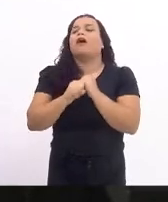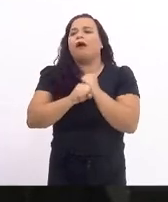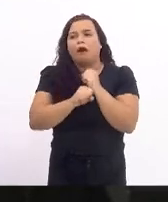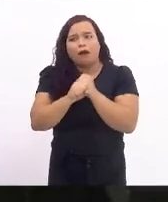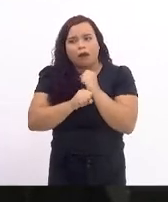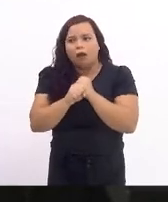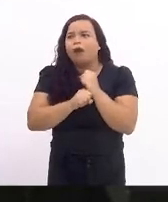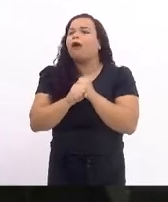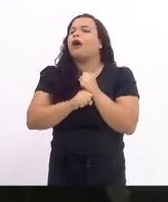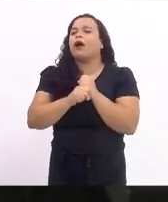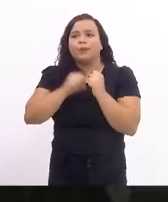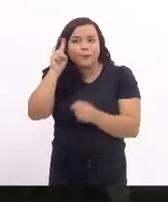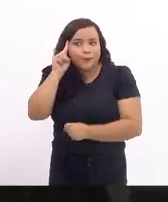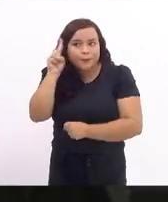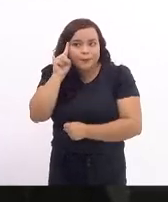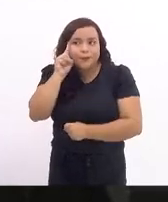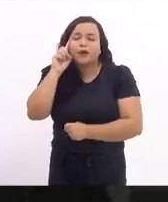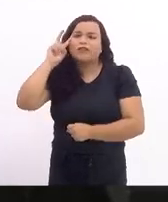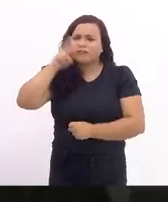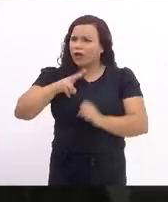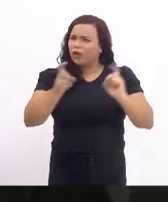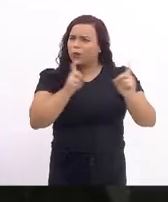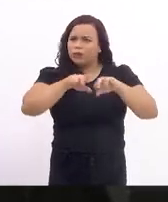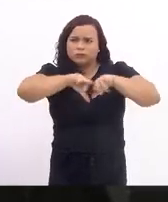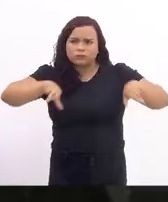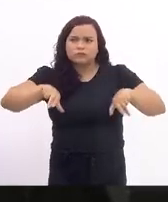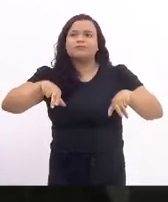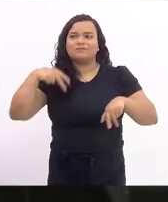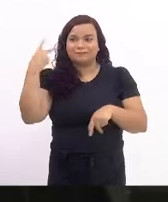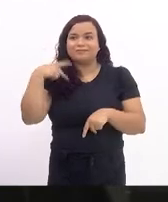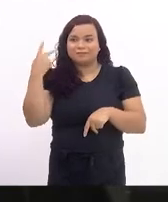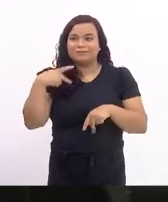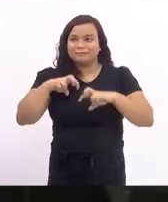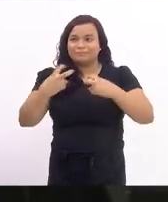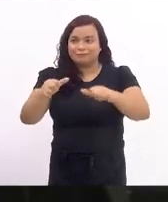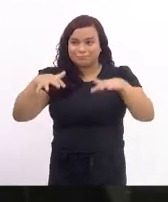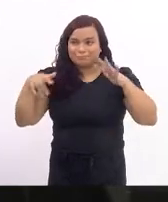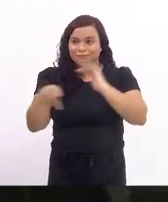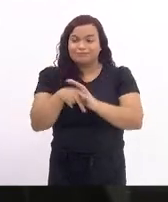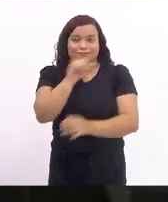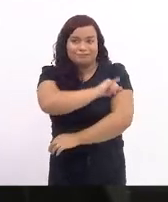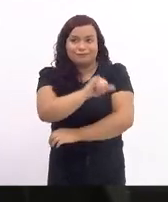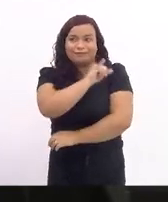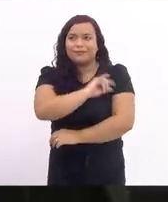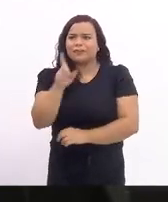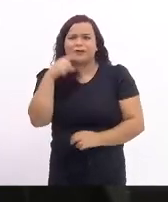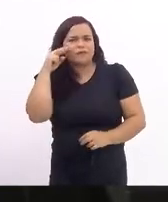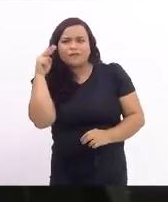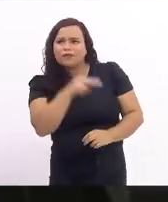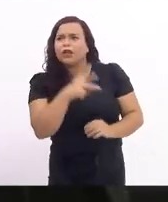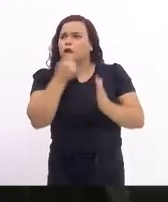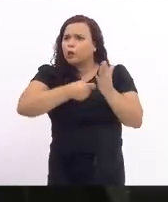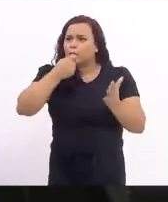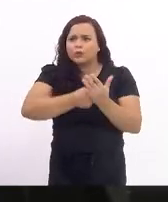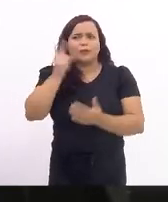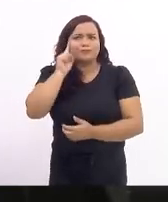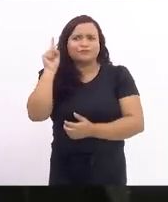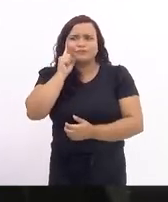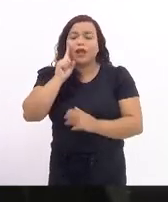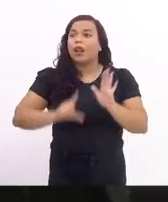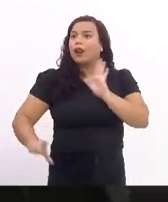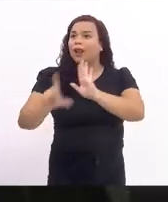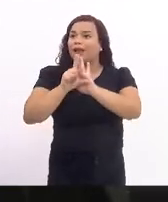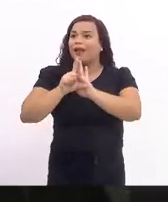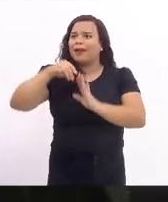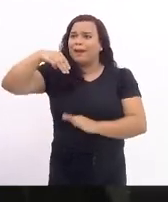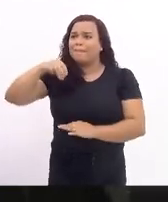reuniões do Parlamento Fluminense que essa é uma luta sempre viva. A Lei Maria da